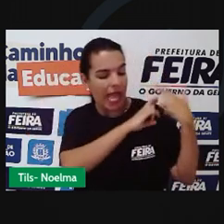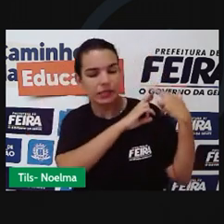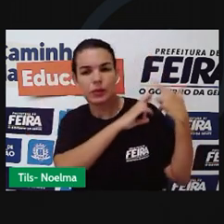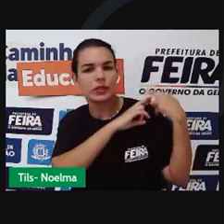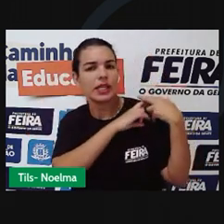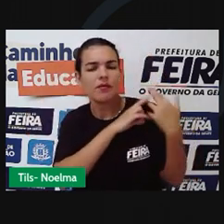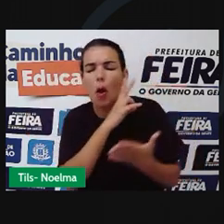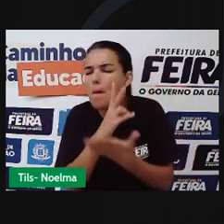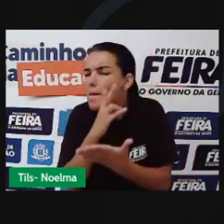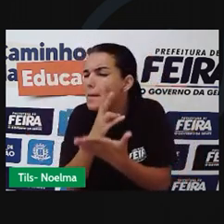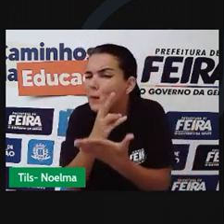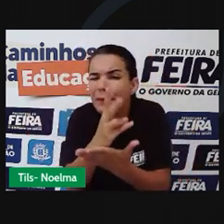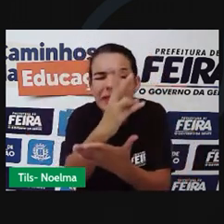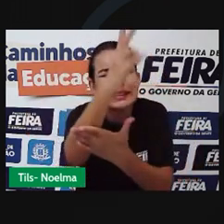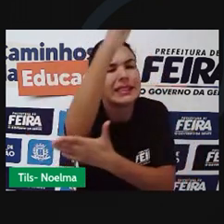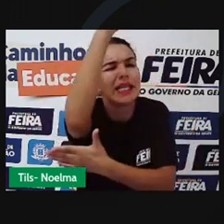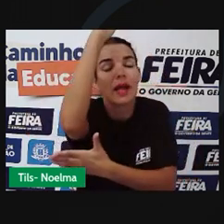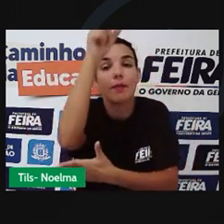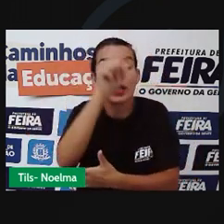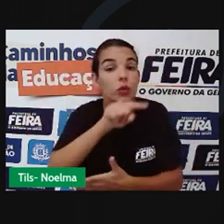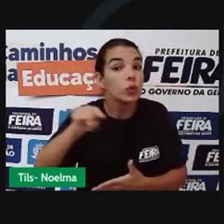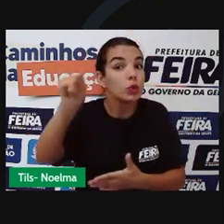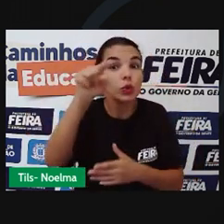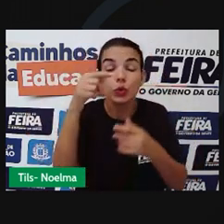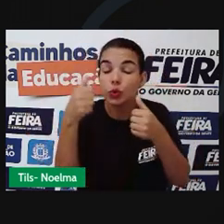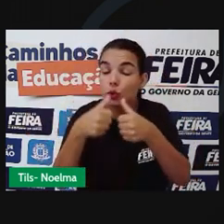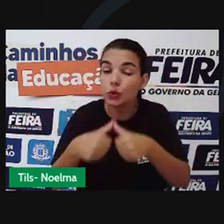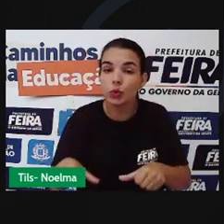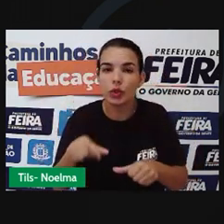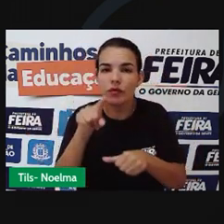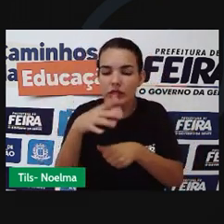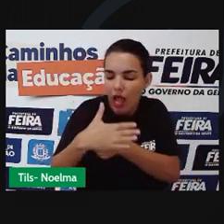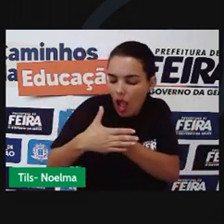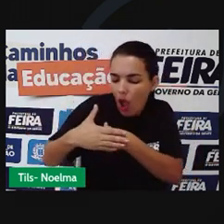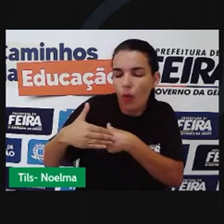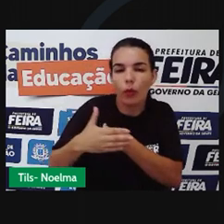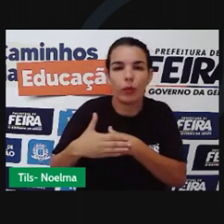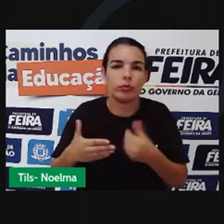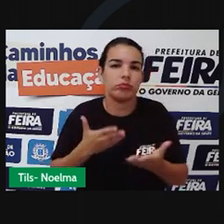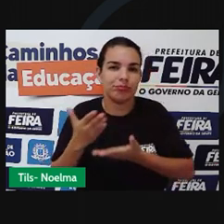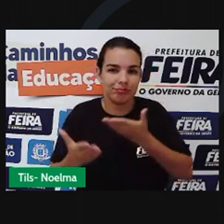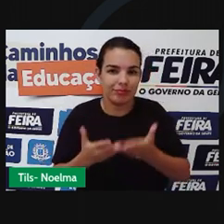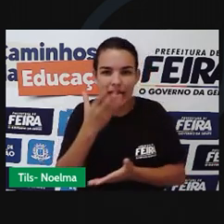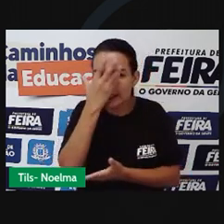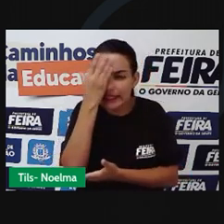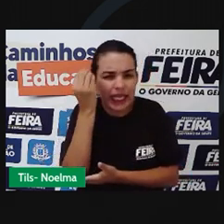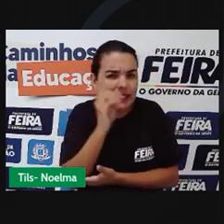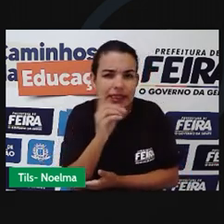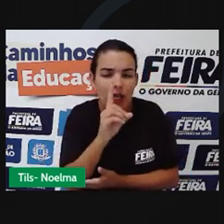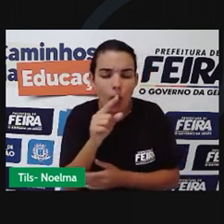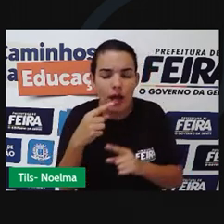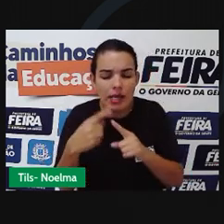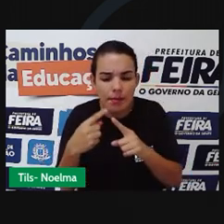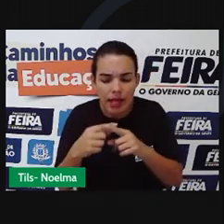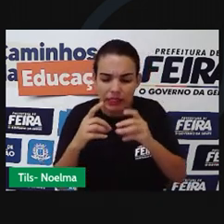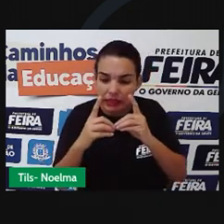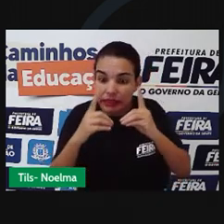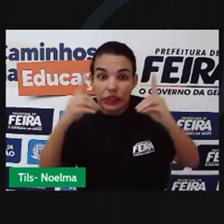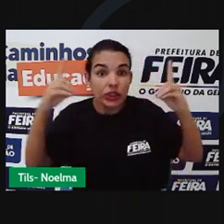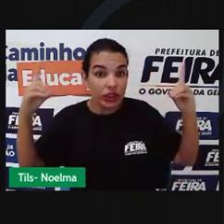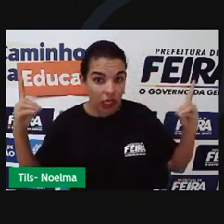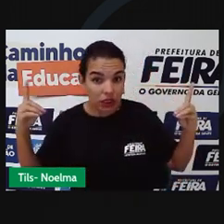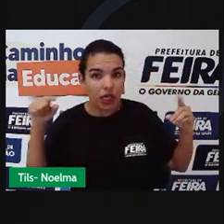sempre por aquilo que você cativa. Não esquece disso. Mesmo à distância, você